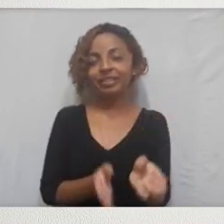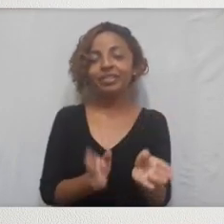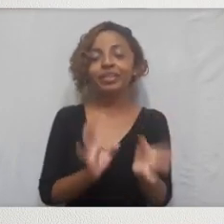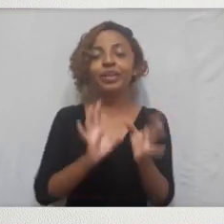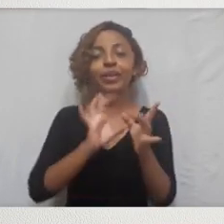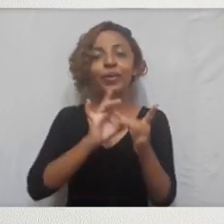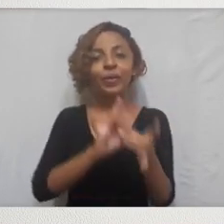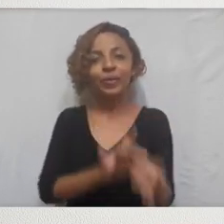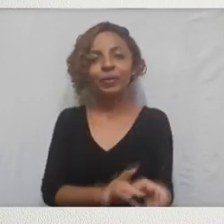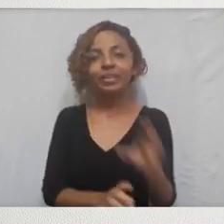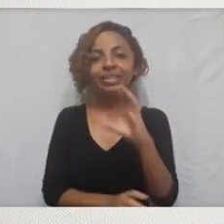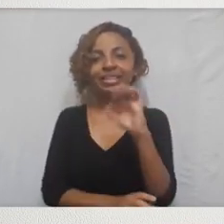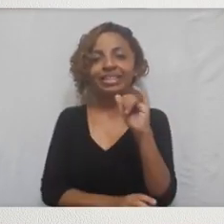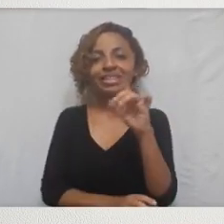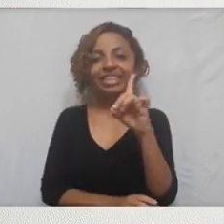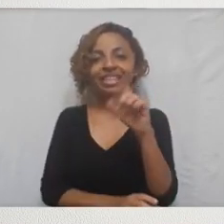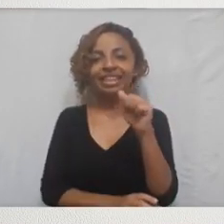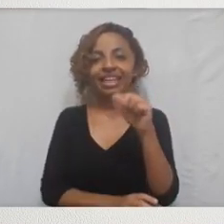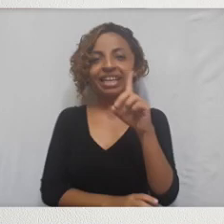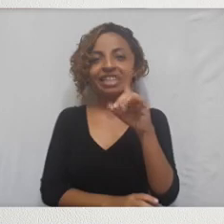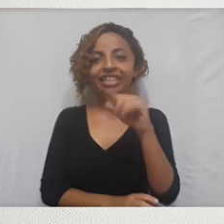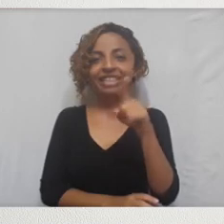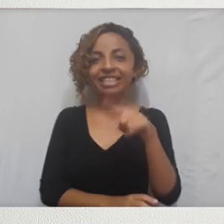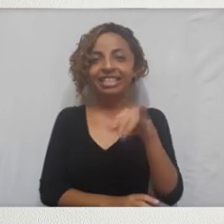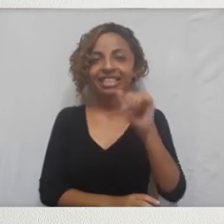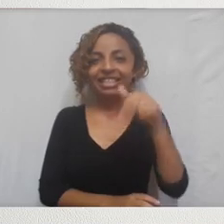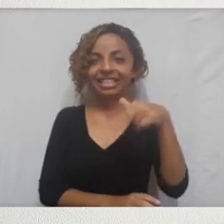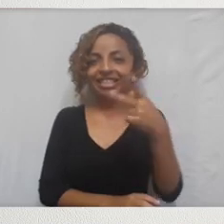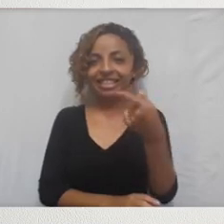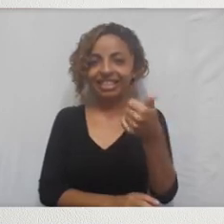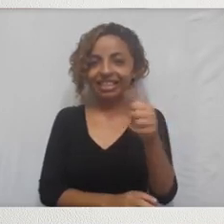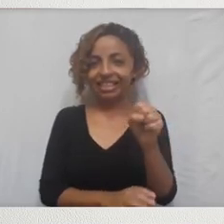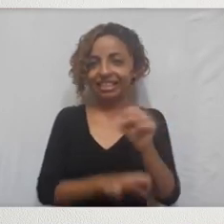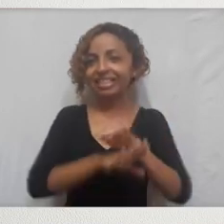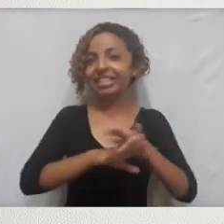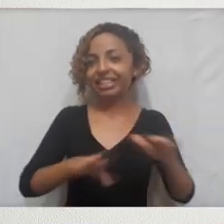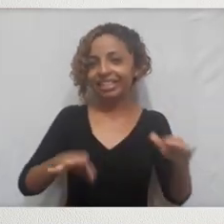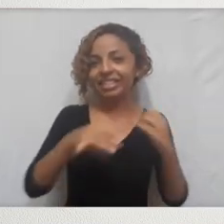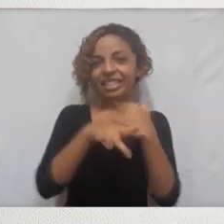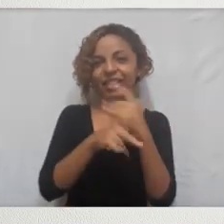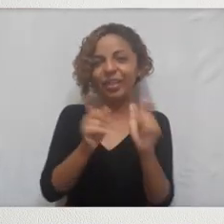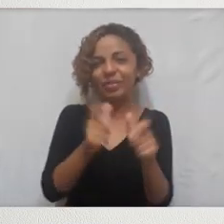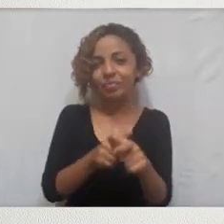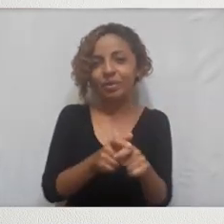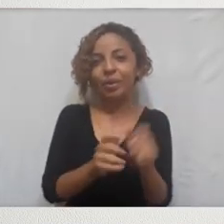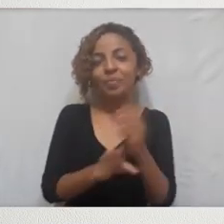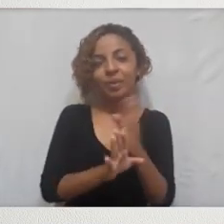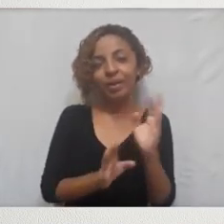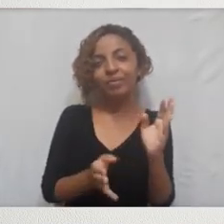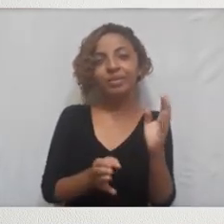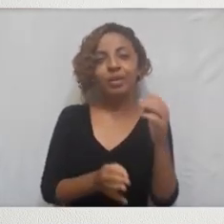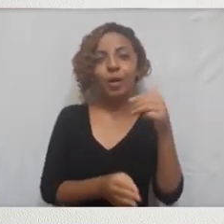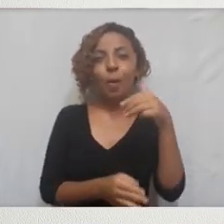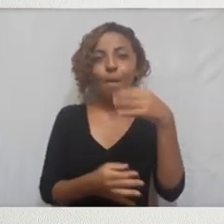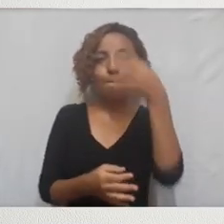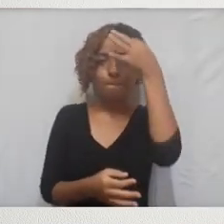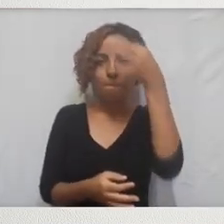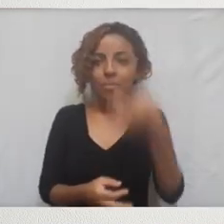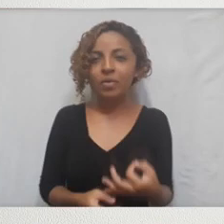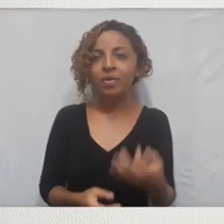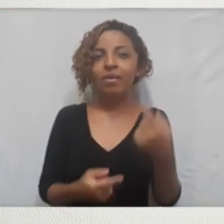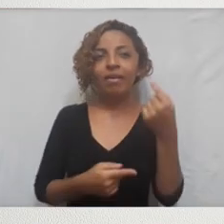O contexto de cidadezinhas é no contexto de diminutivo mesmo, em todos os sentidos, é de uma diminuição moral, social,